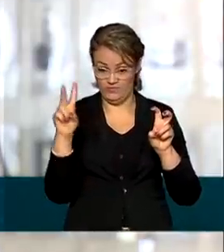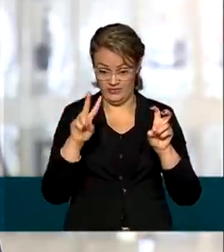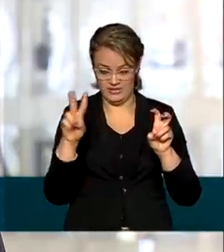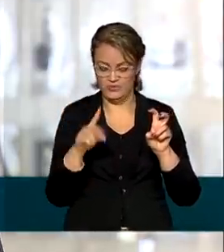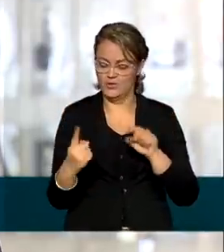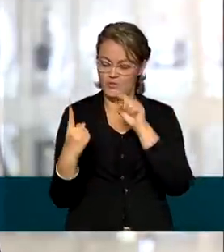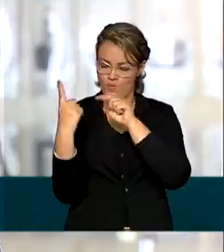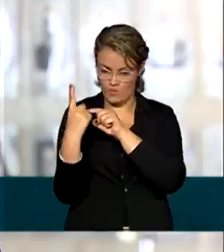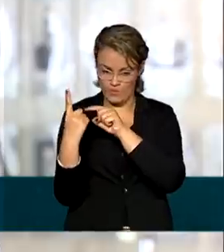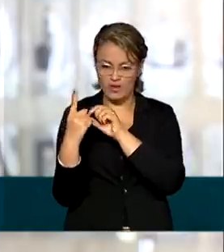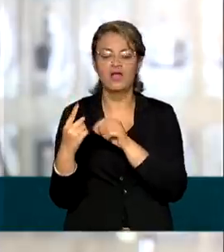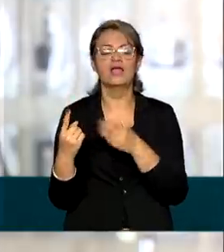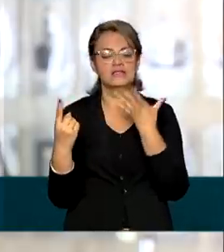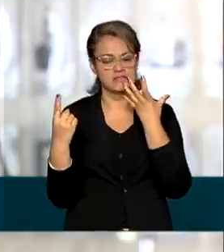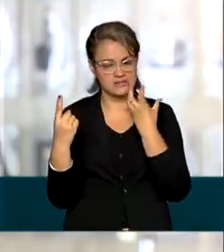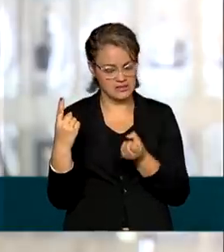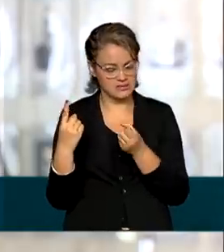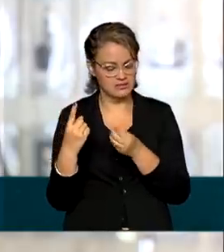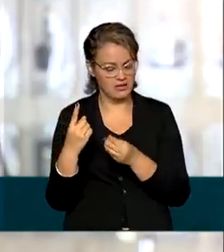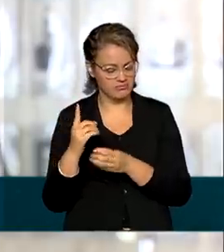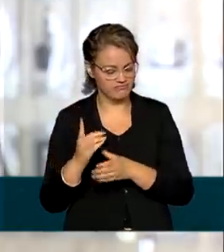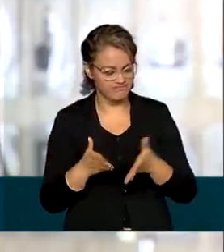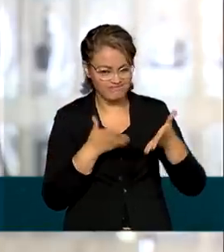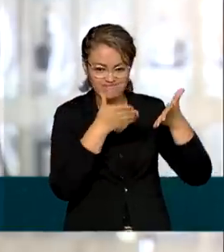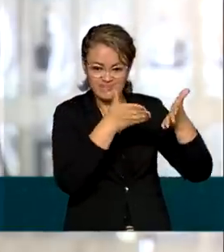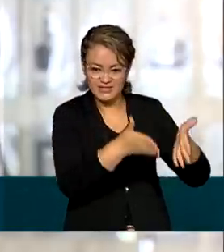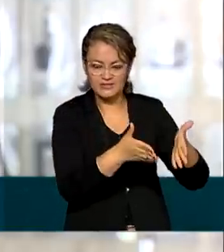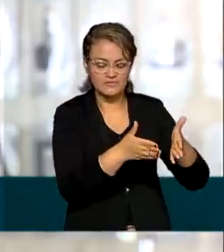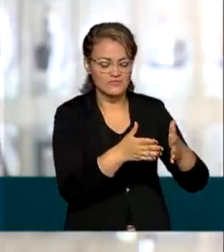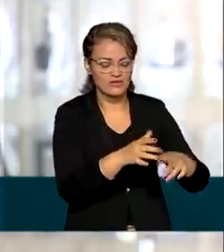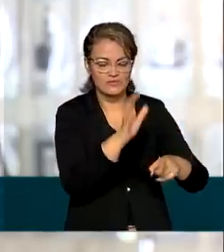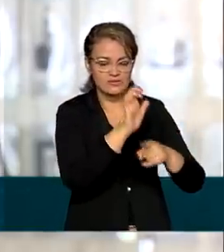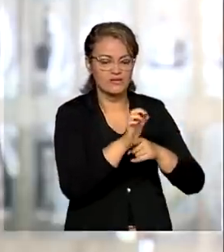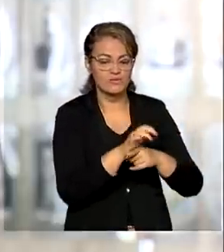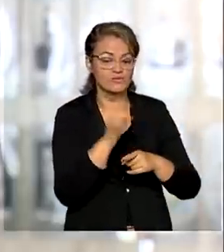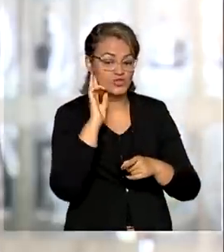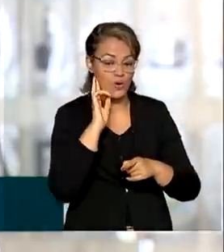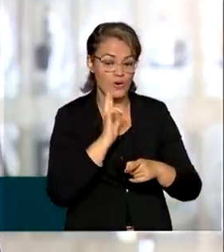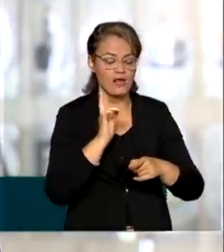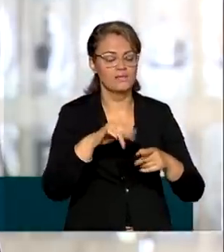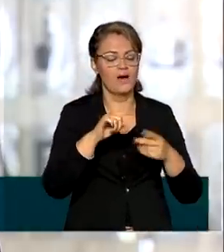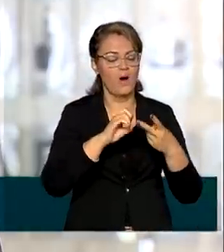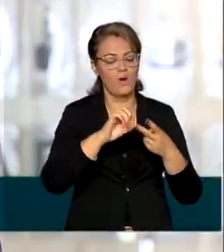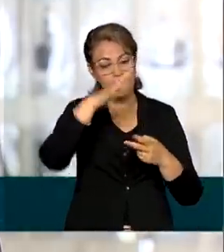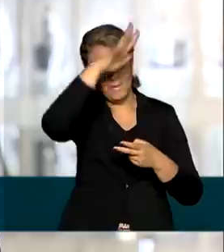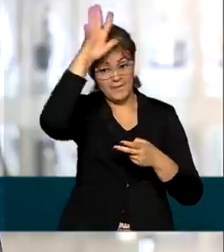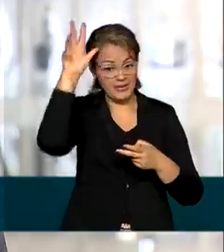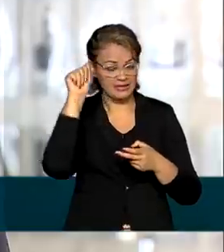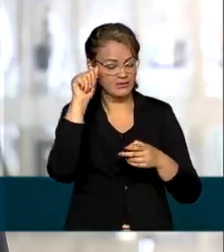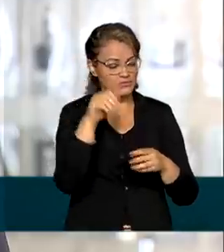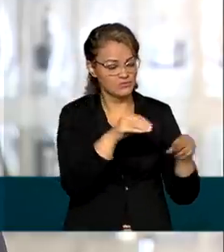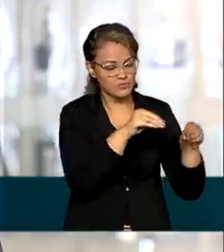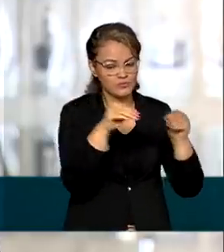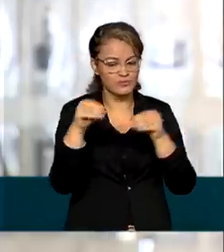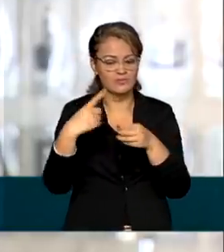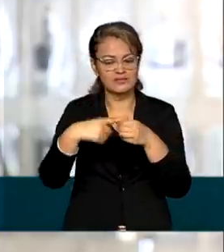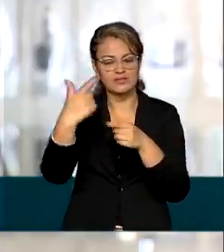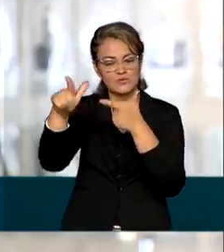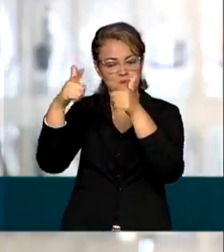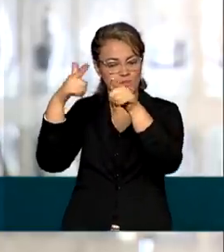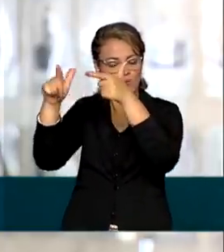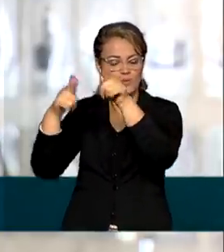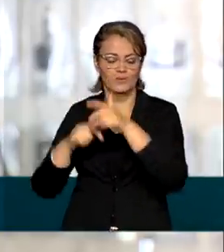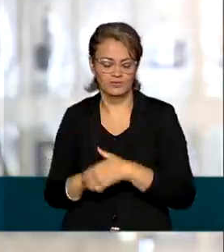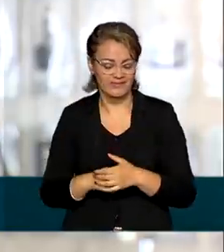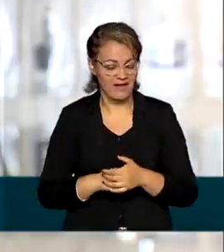foram voluntariamente interiorizados do estado de Roraima e de Manaus para outros 670 municípios brasileiros.